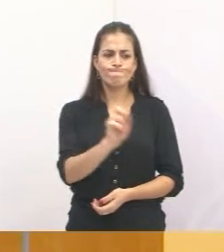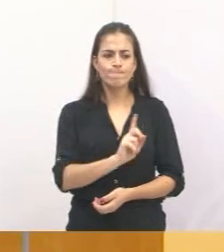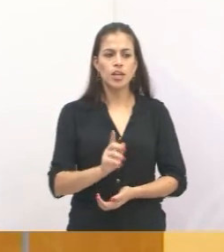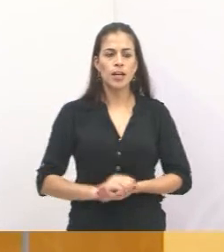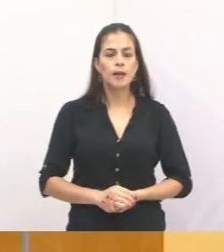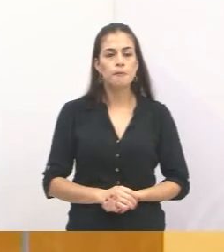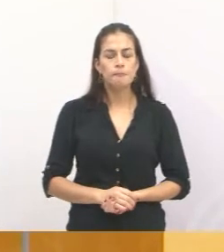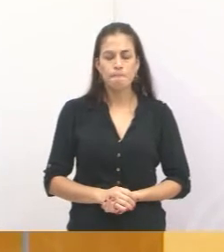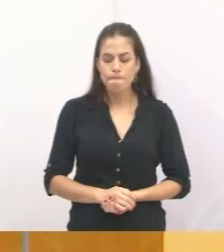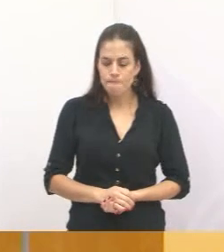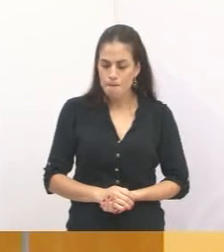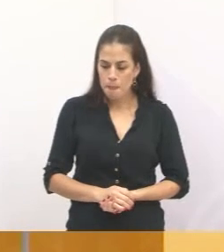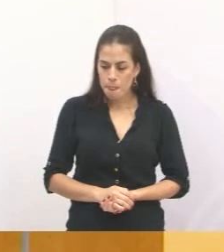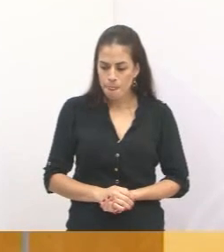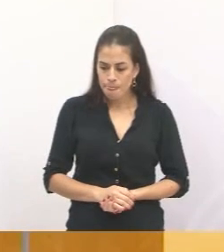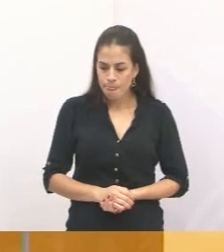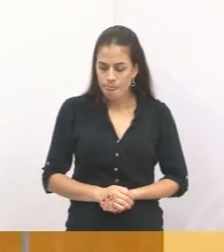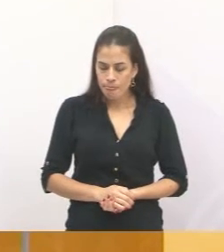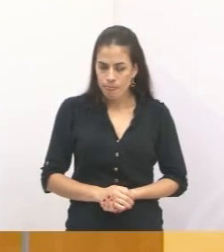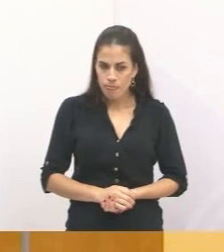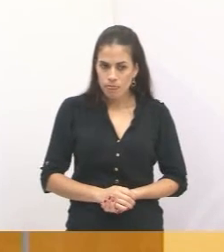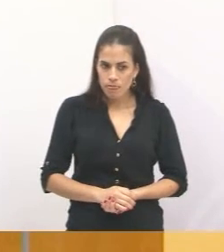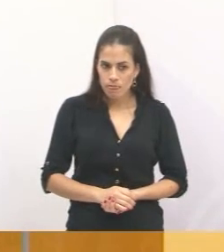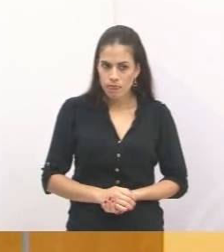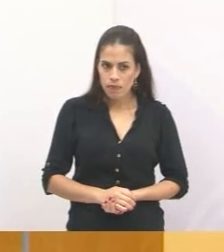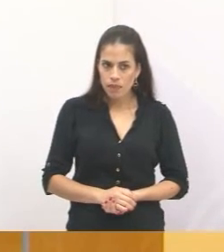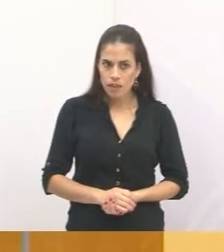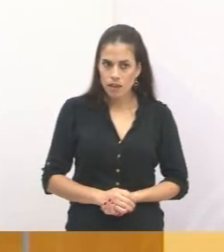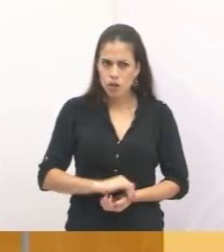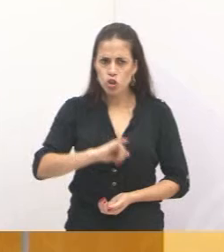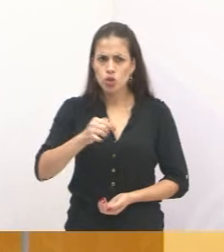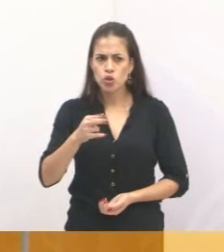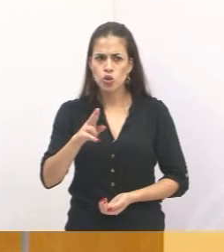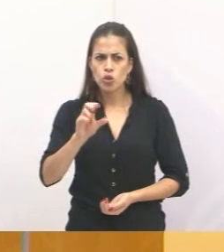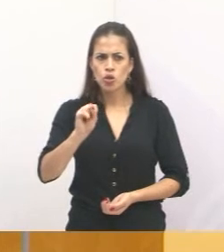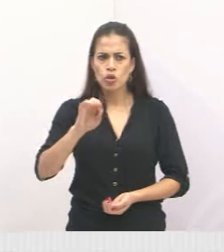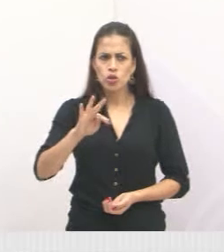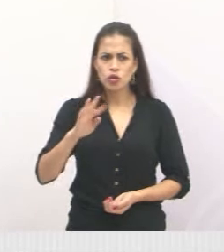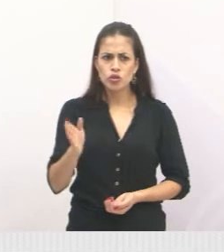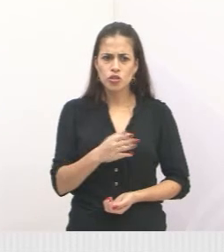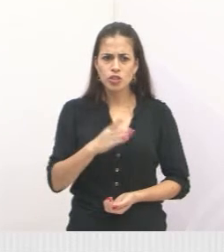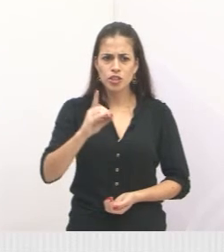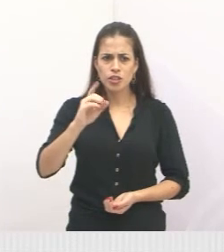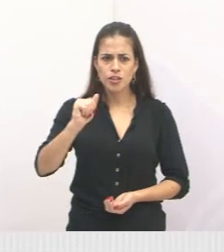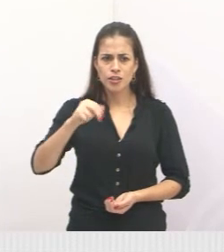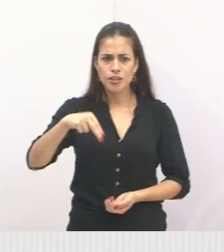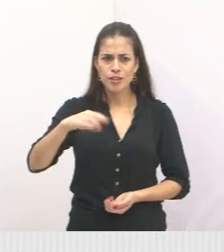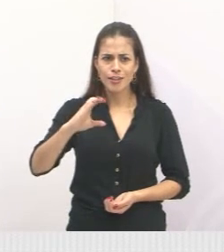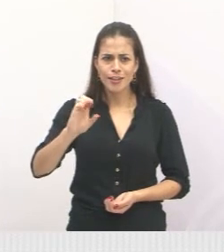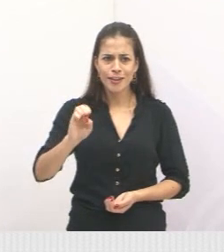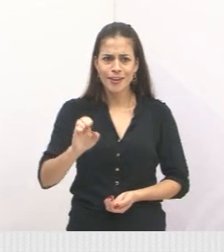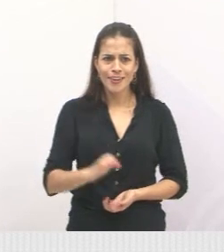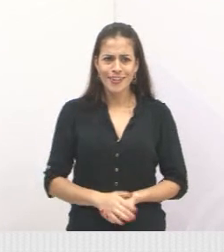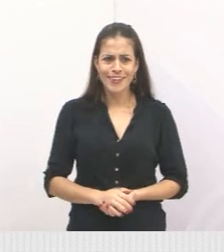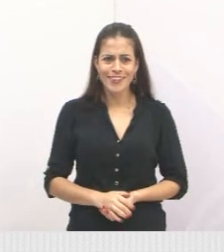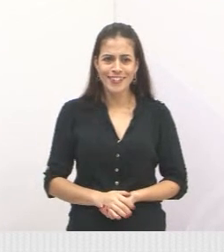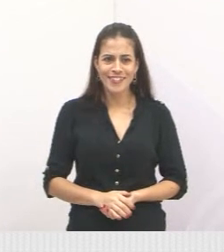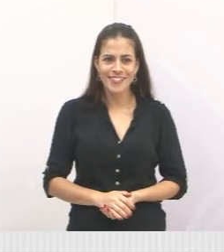da tempo, Just Dance. Dance, fui aí jurado, né, do Just Dance, que é um trabalho do